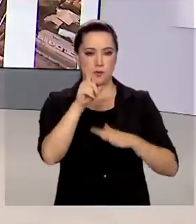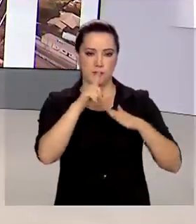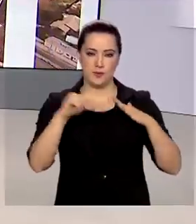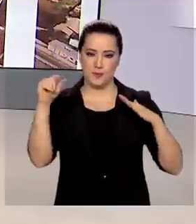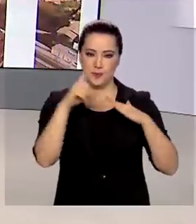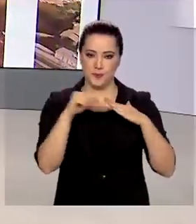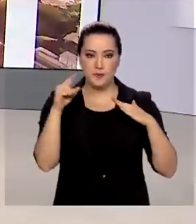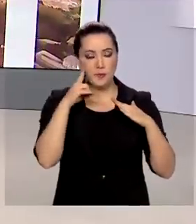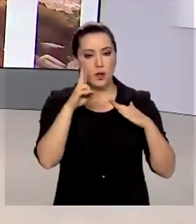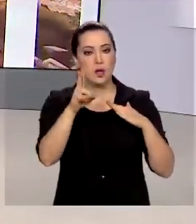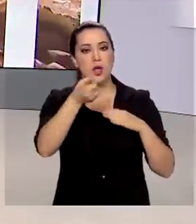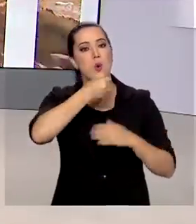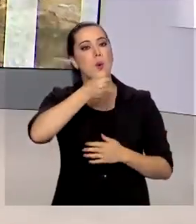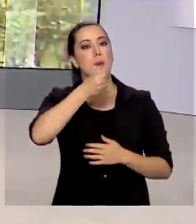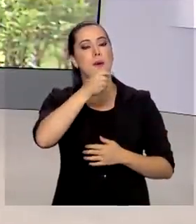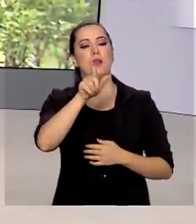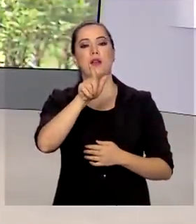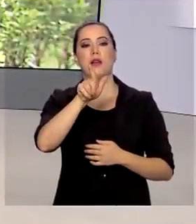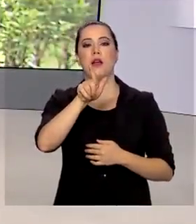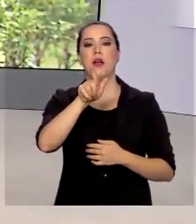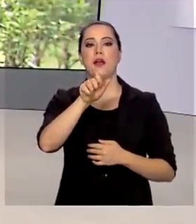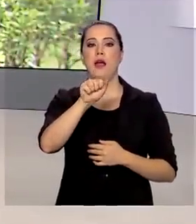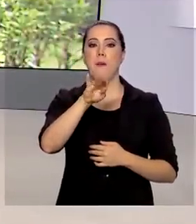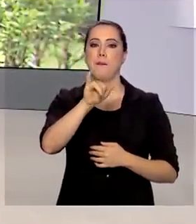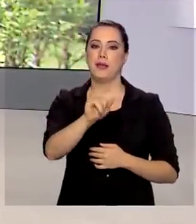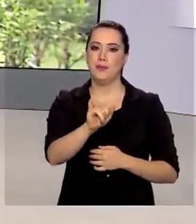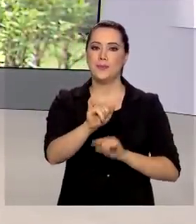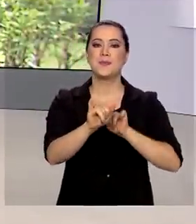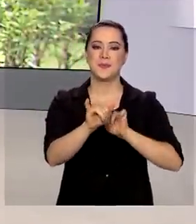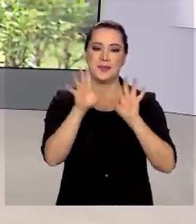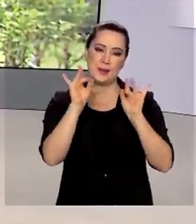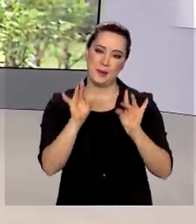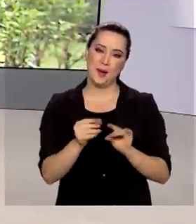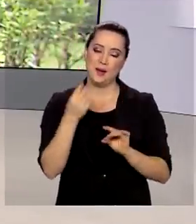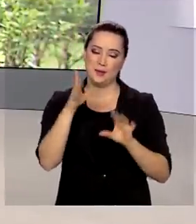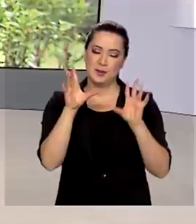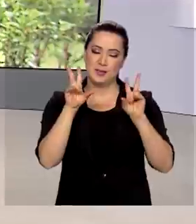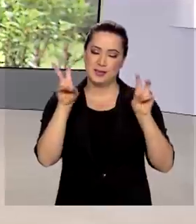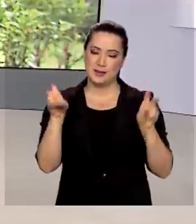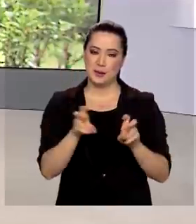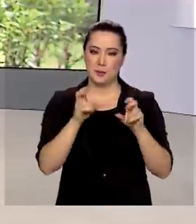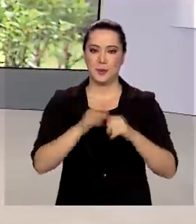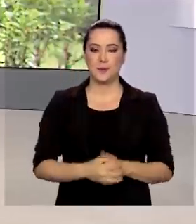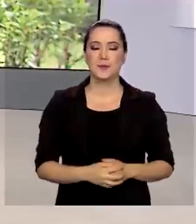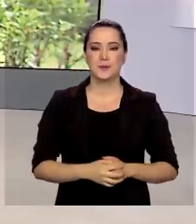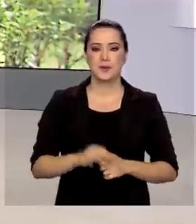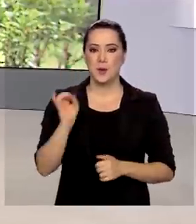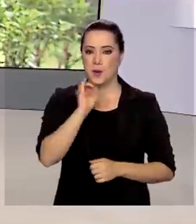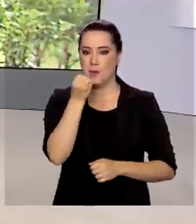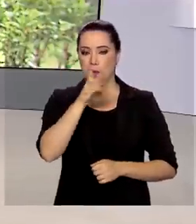Palácio da Alvorada conversar com a repórter Gabriela Noronha sobre esse assunto. Bom dia, Gabriela.